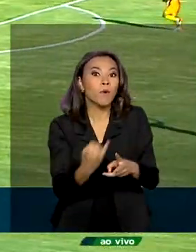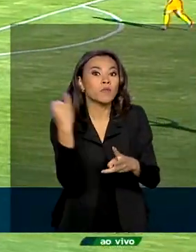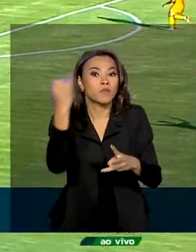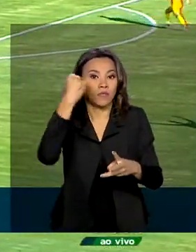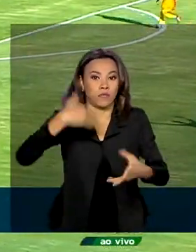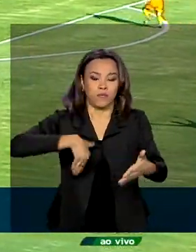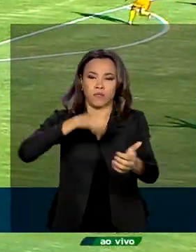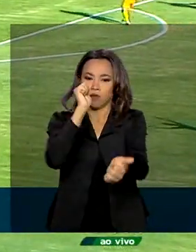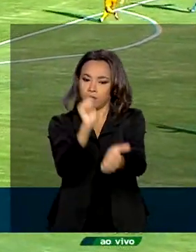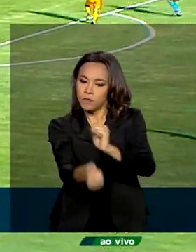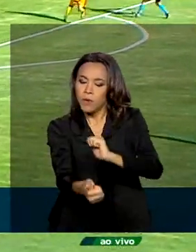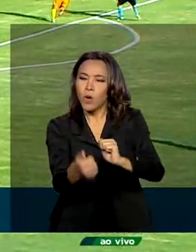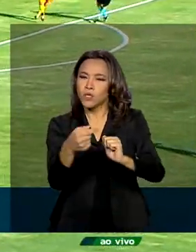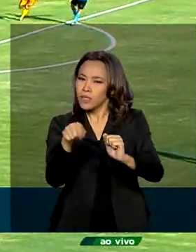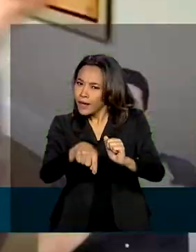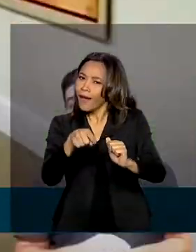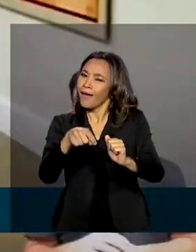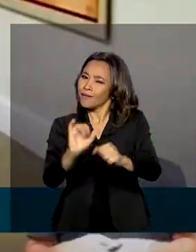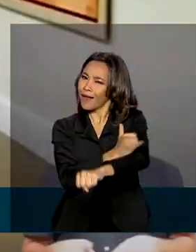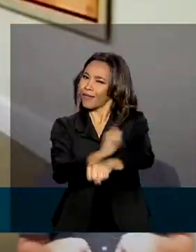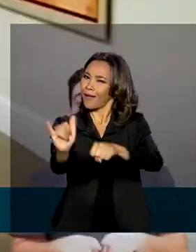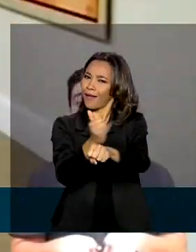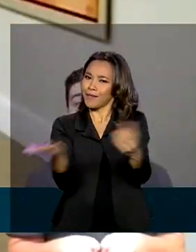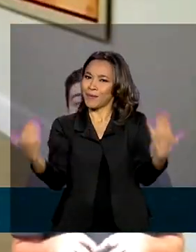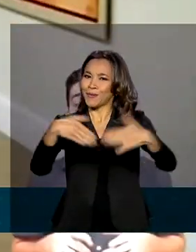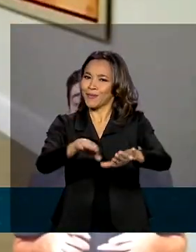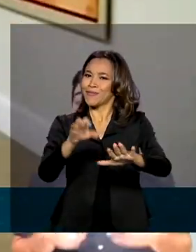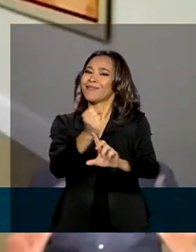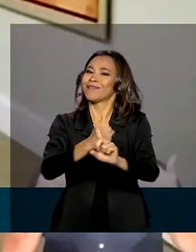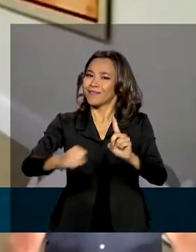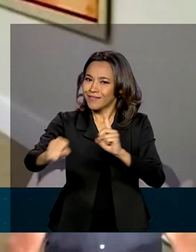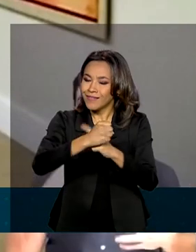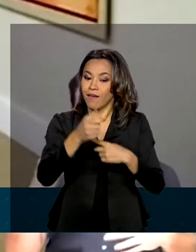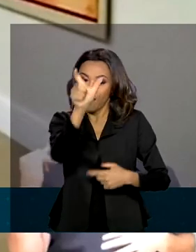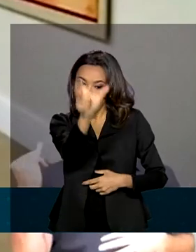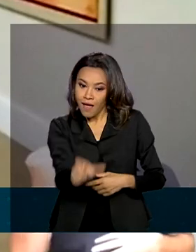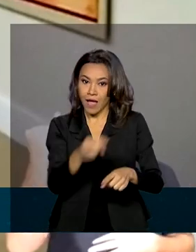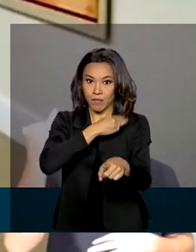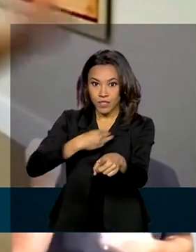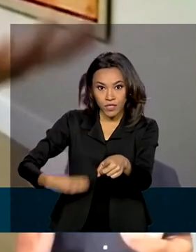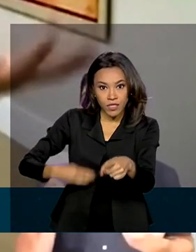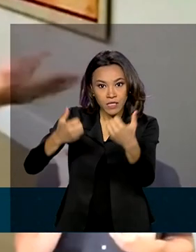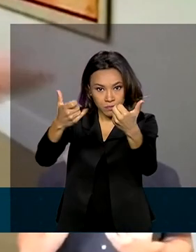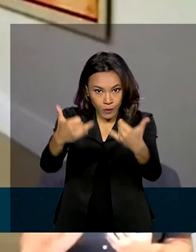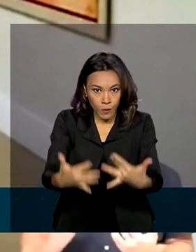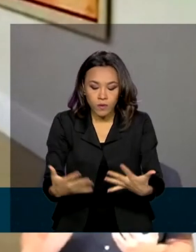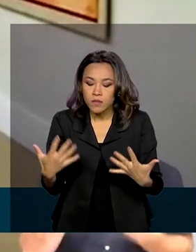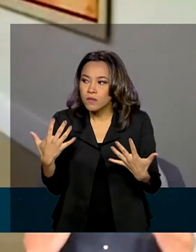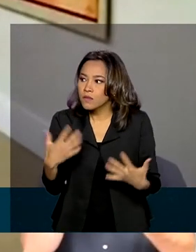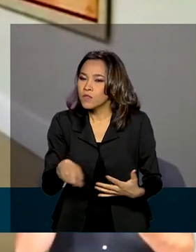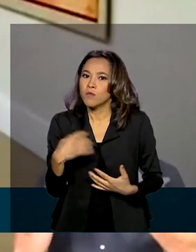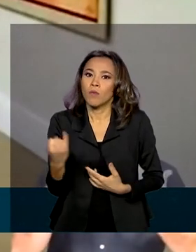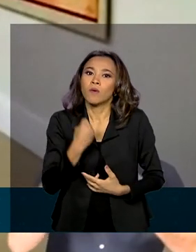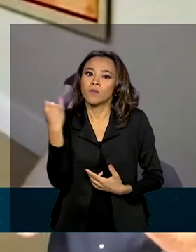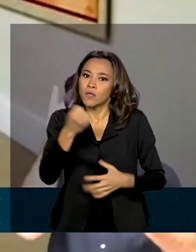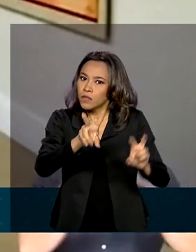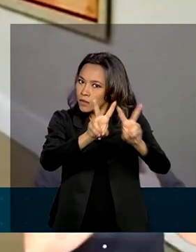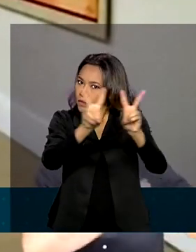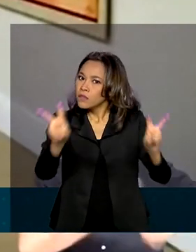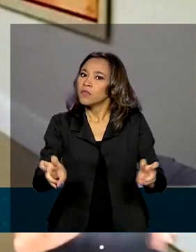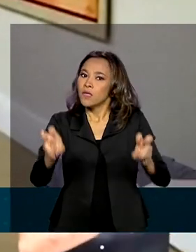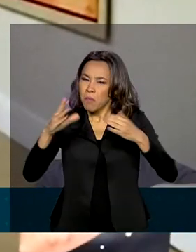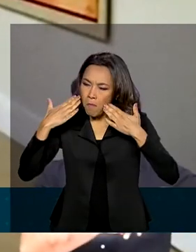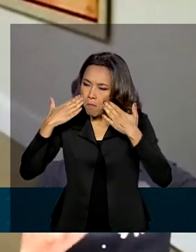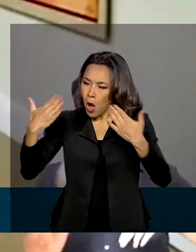como ferramenta de inclusão social. Para a ministra Damares Alves, uma iniciativa necessária para colocar o tema